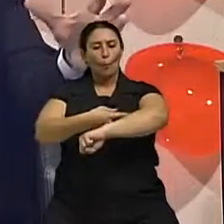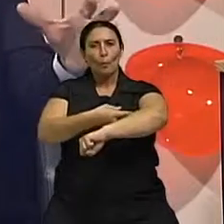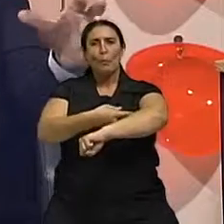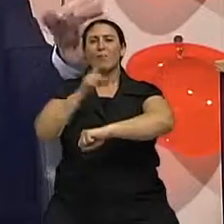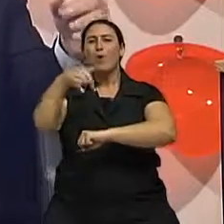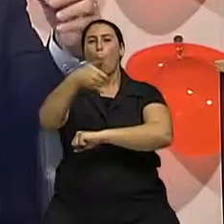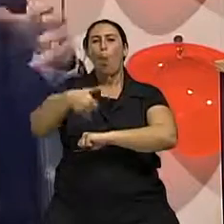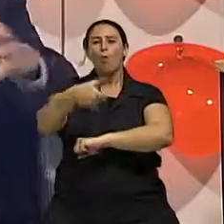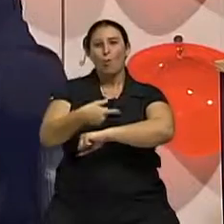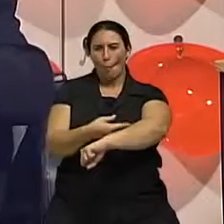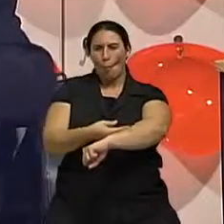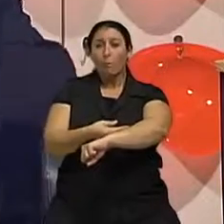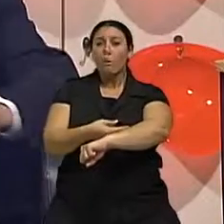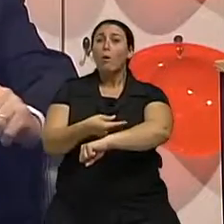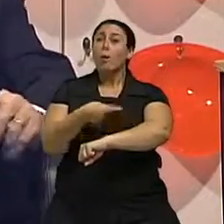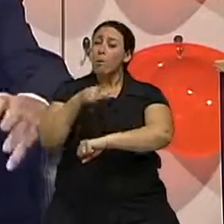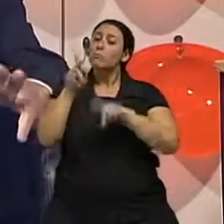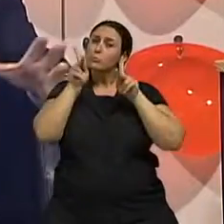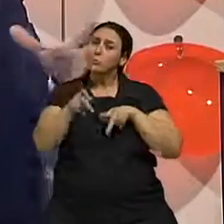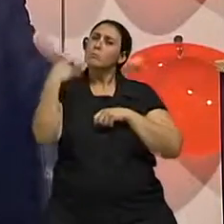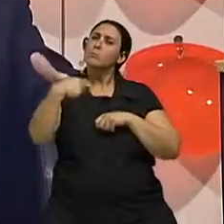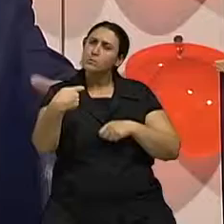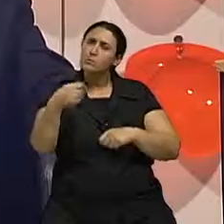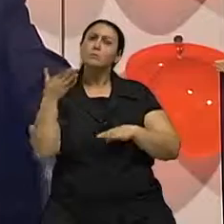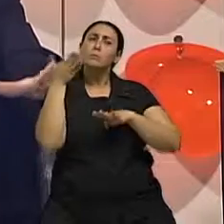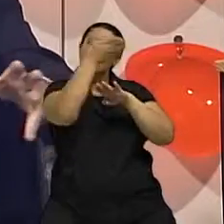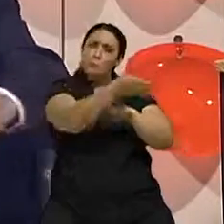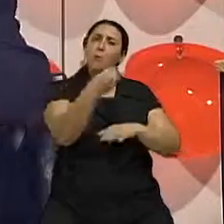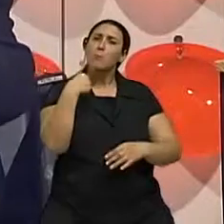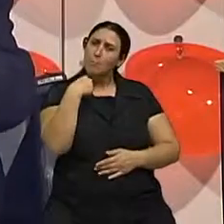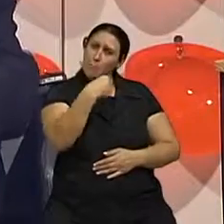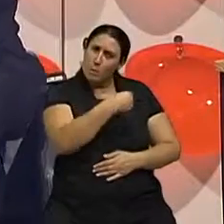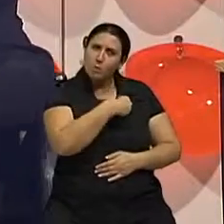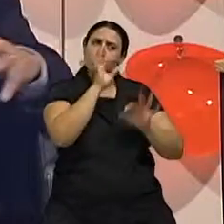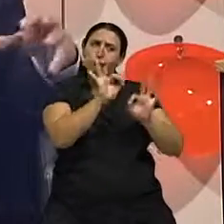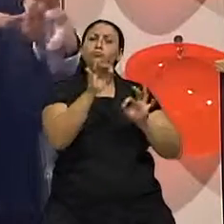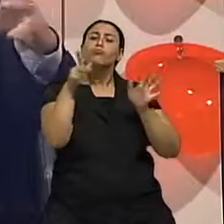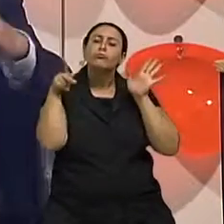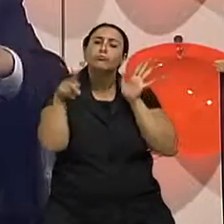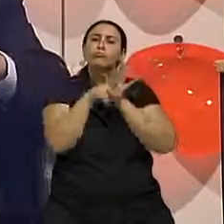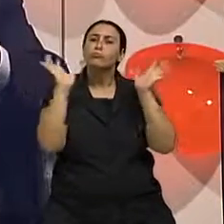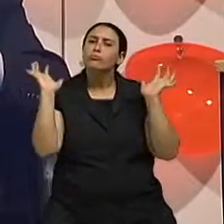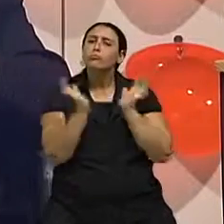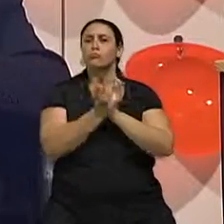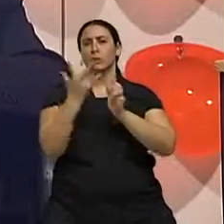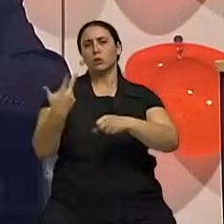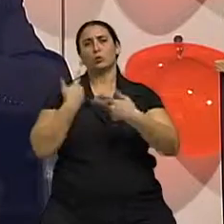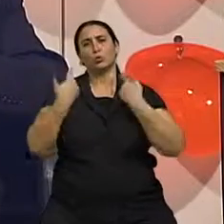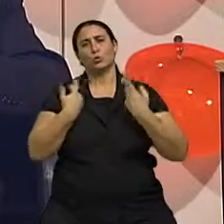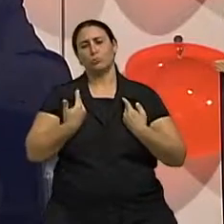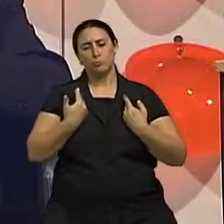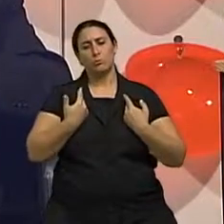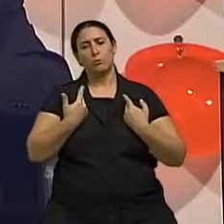lipoaspiração com cirurgião vascular, tu não vai fazer com ginecologista, tu vai procurar uma cirurgião plástica. Então, hoje nós na sociedade